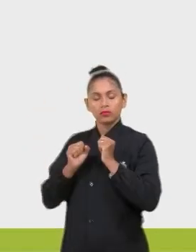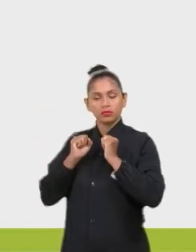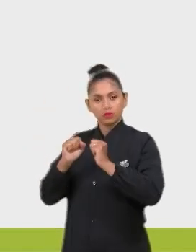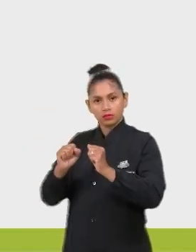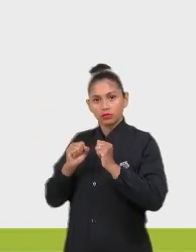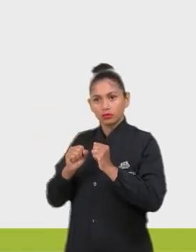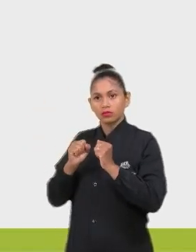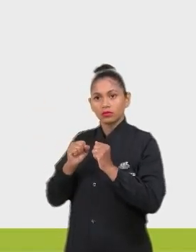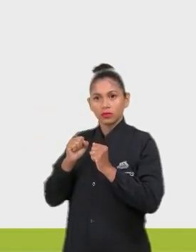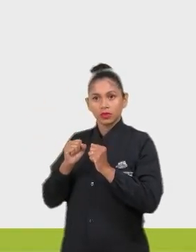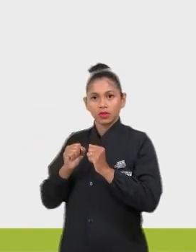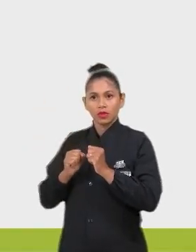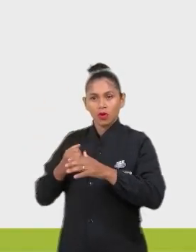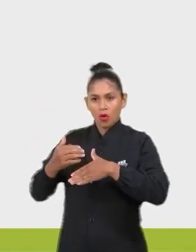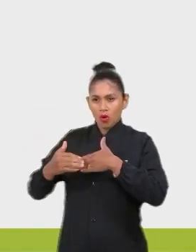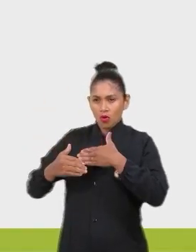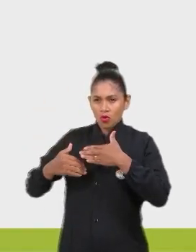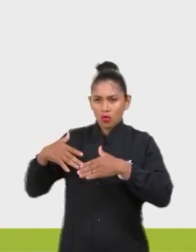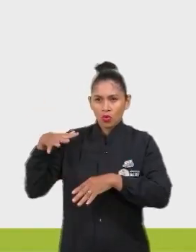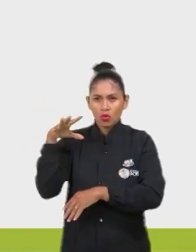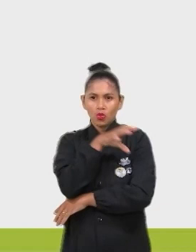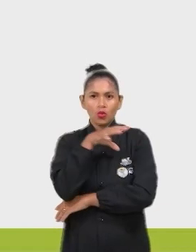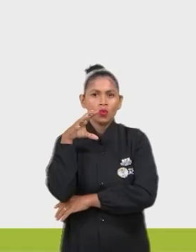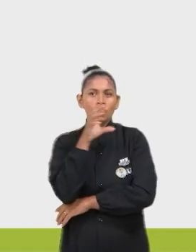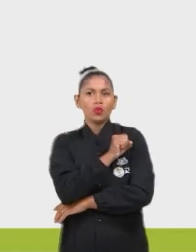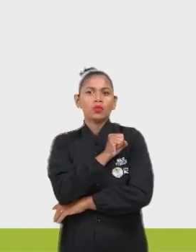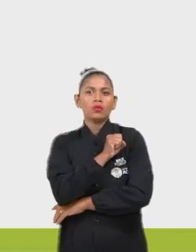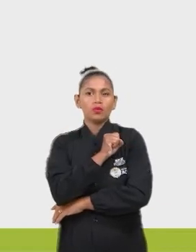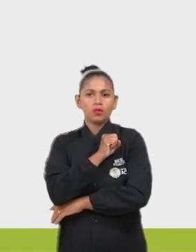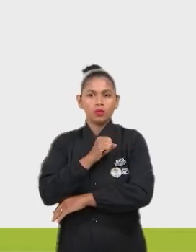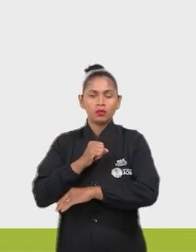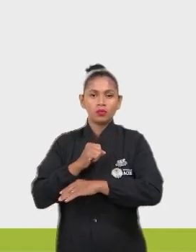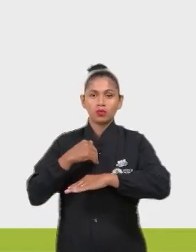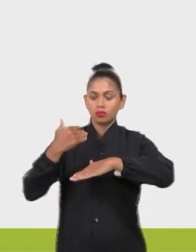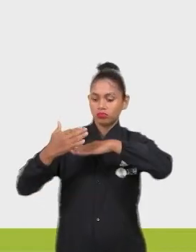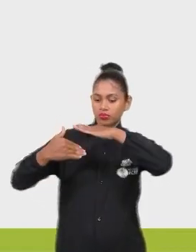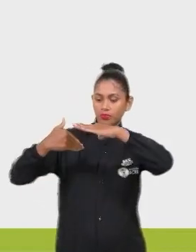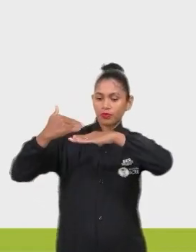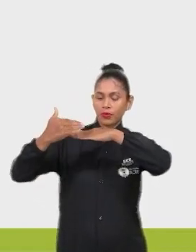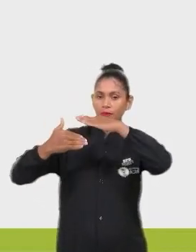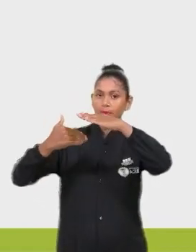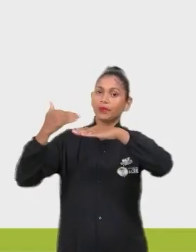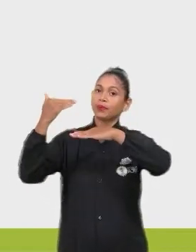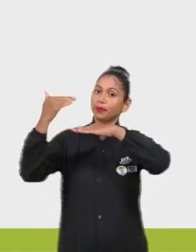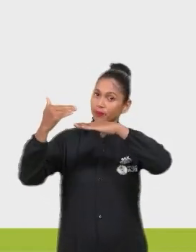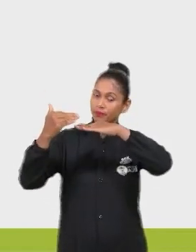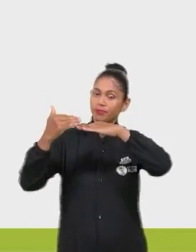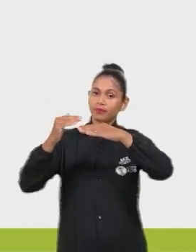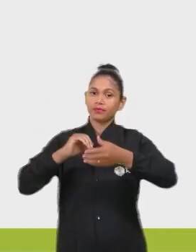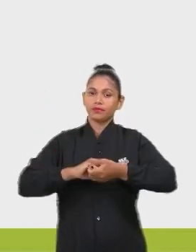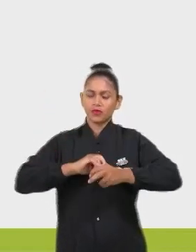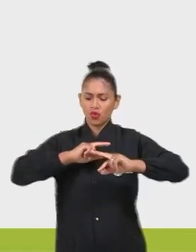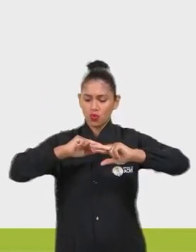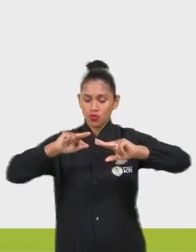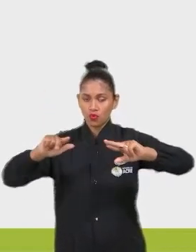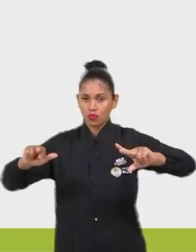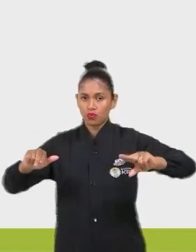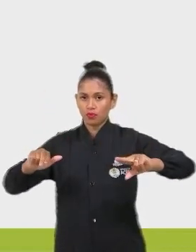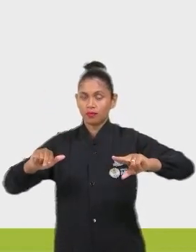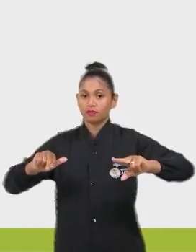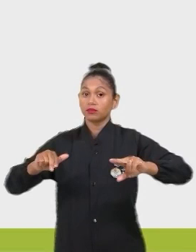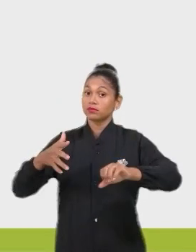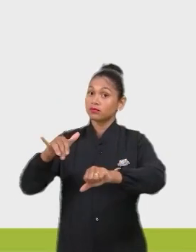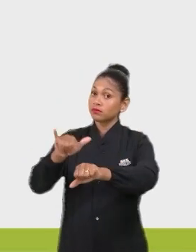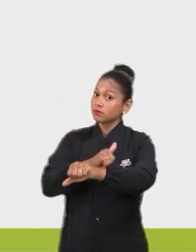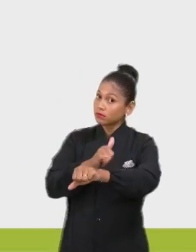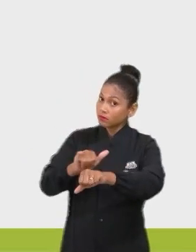ao buscar a aceleração do processo sucessional. E, ao mesmo tempo, uma produção escalonada e diversificada. Essa é uma estratégia de